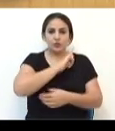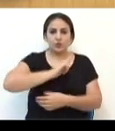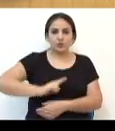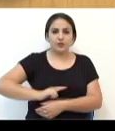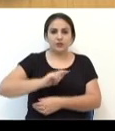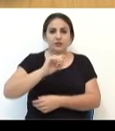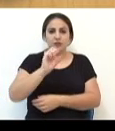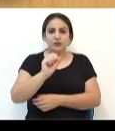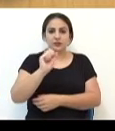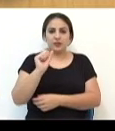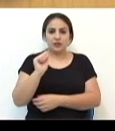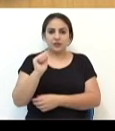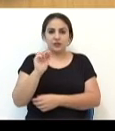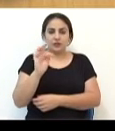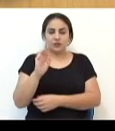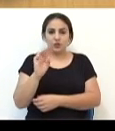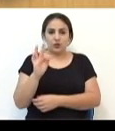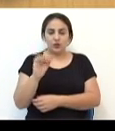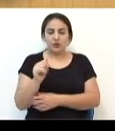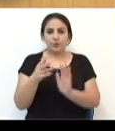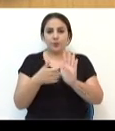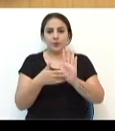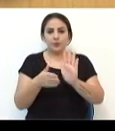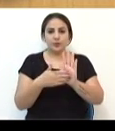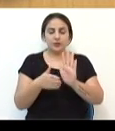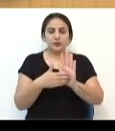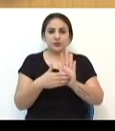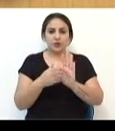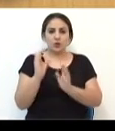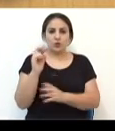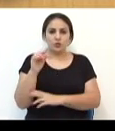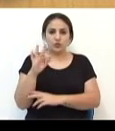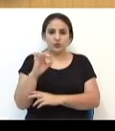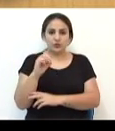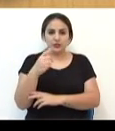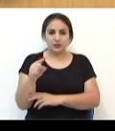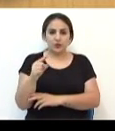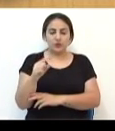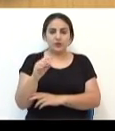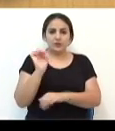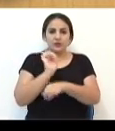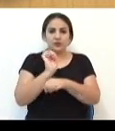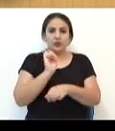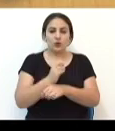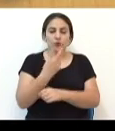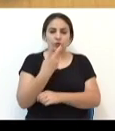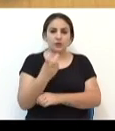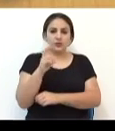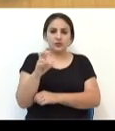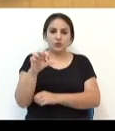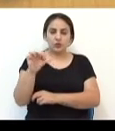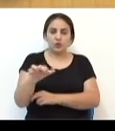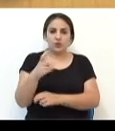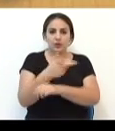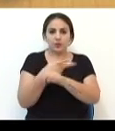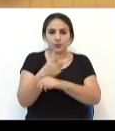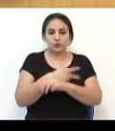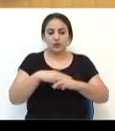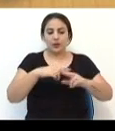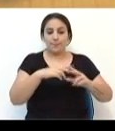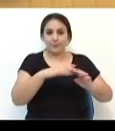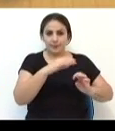governador José Ivo Sartori para a proposta de emenda à Constituição Estadual 259. Ela busca a